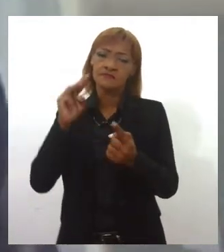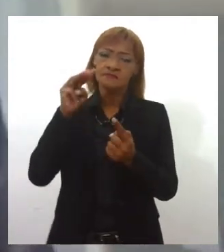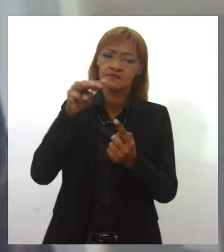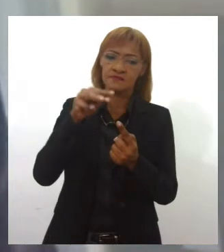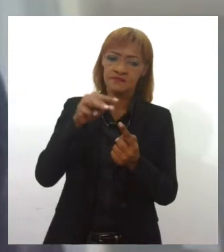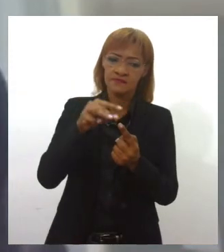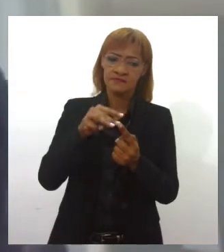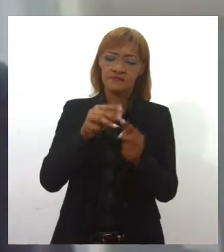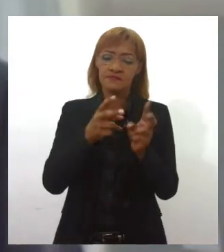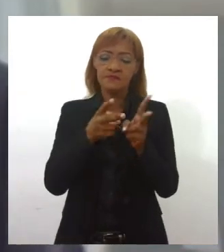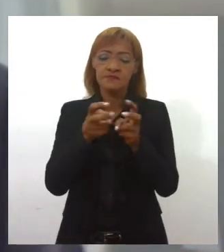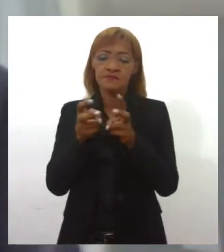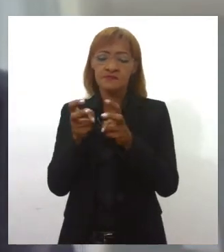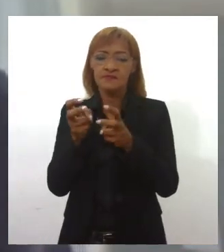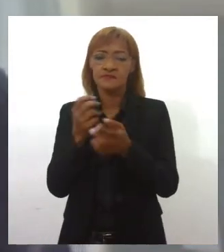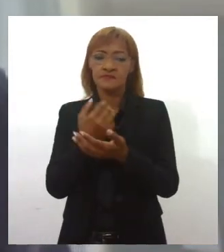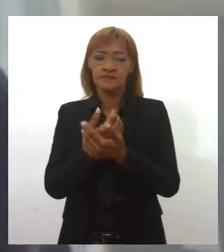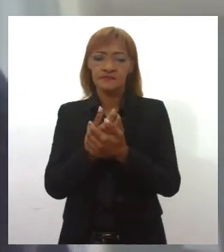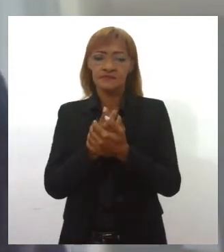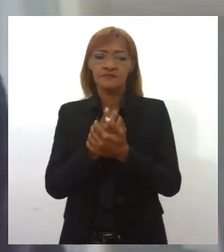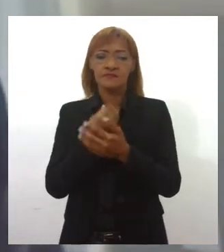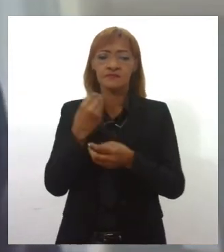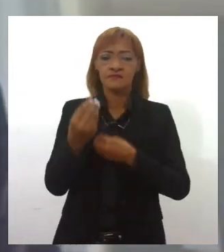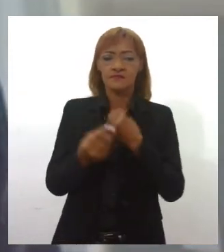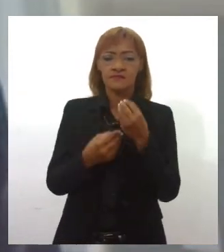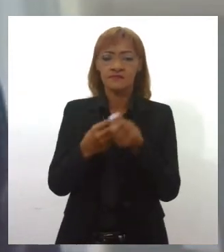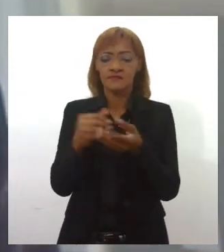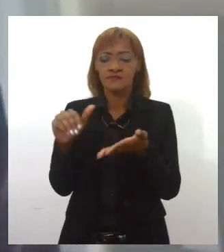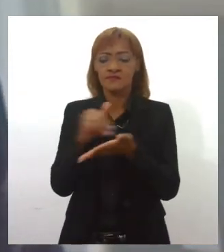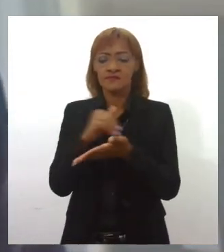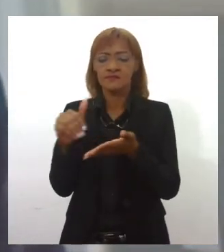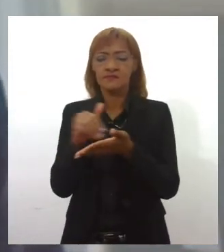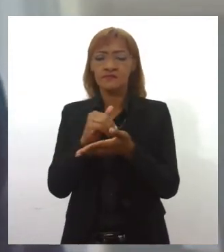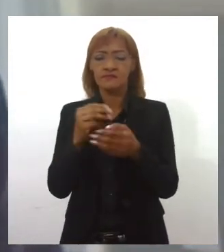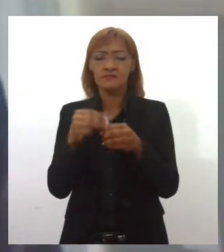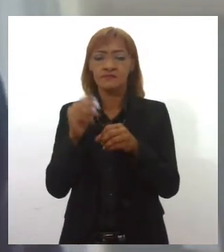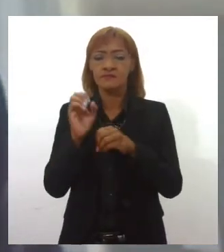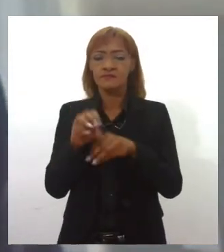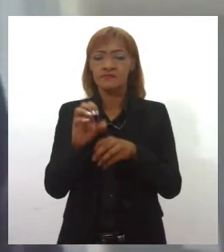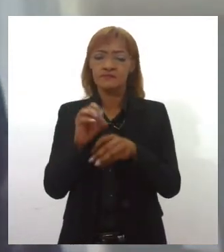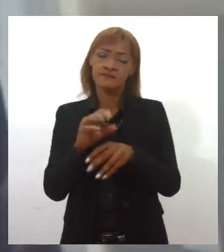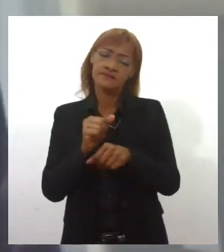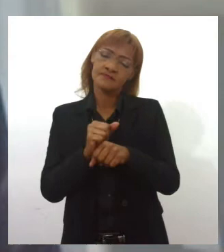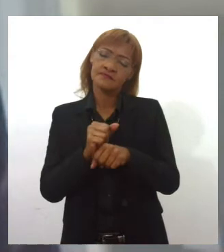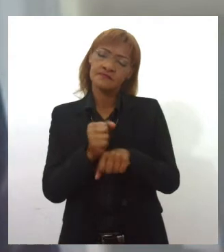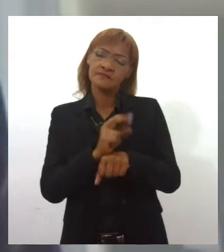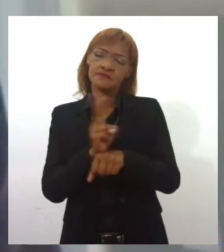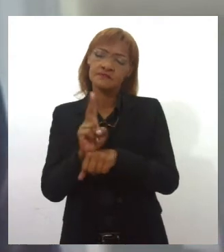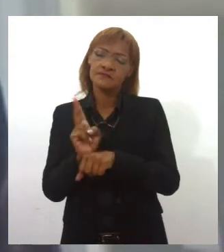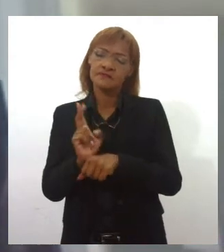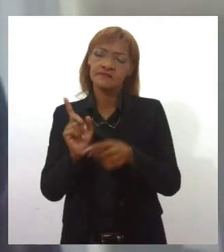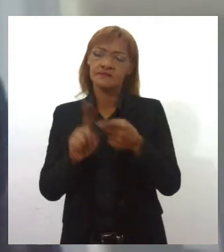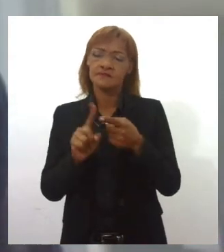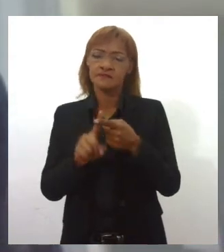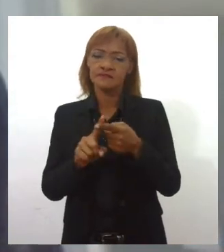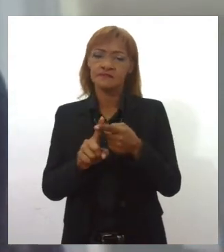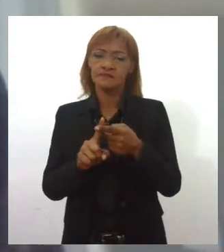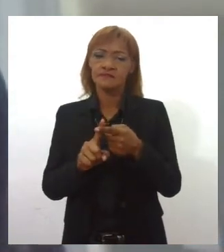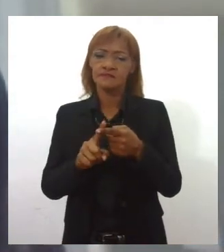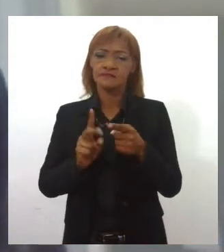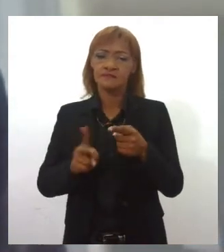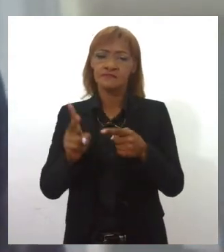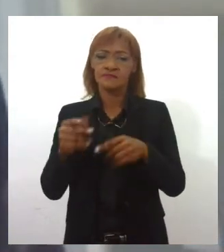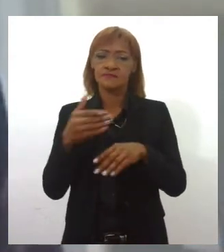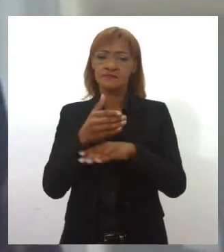acompanhar, através das redes de ensino, através de sua Secretaria Municipal de Educação e monitorar, através da fiscalização que é feita pelos